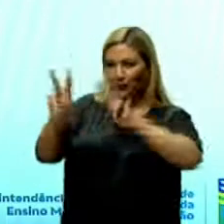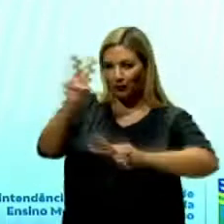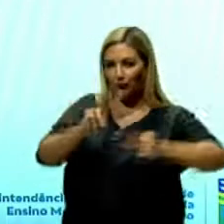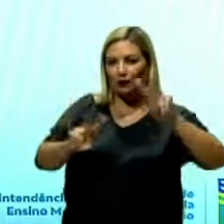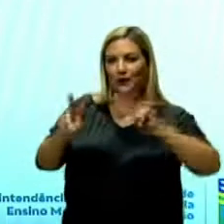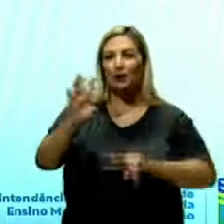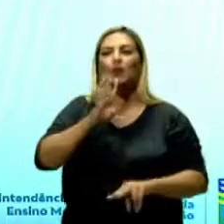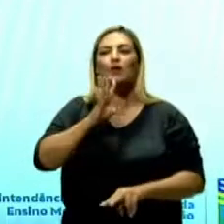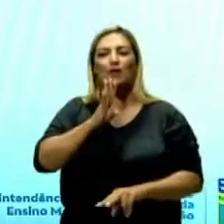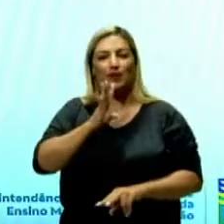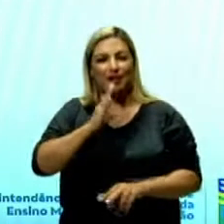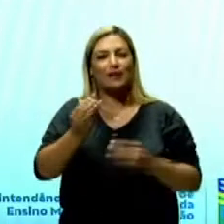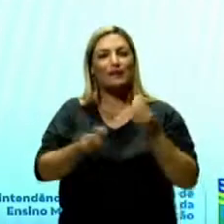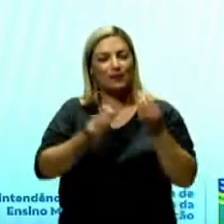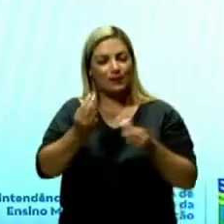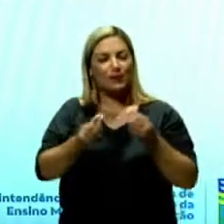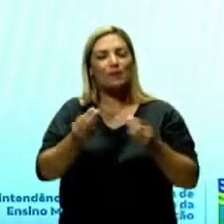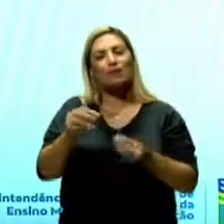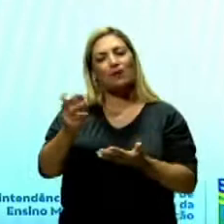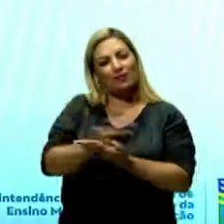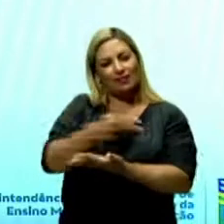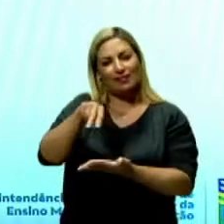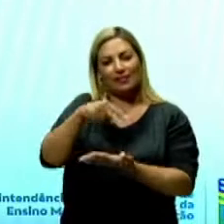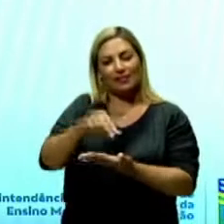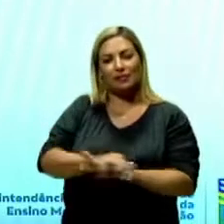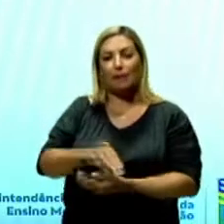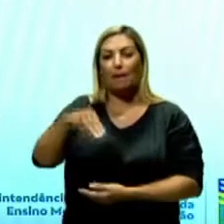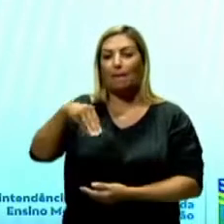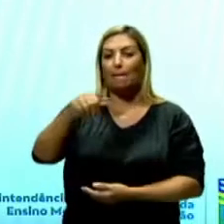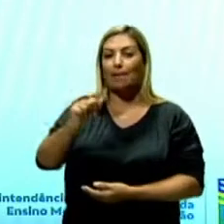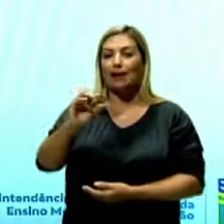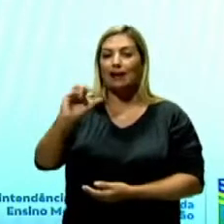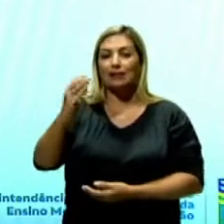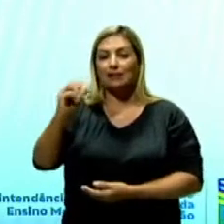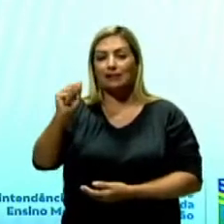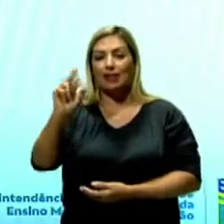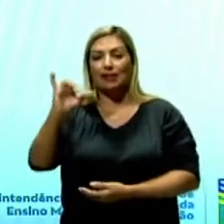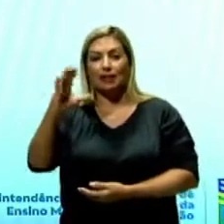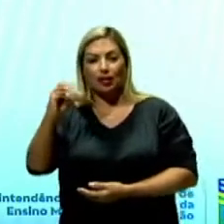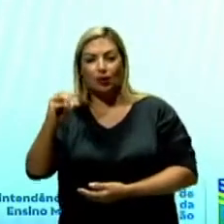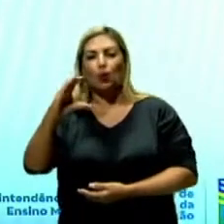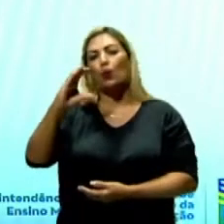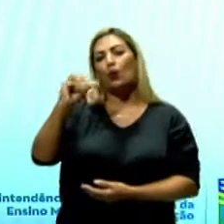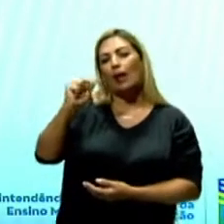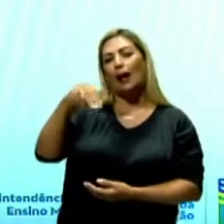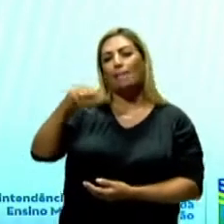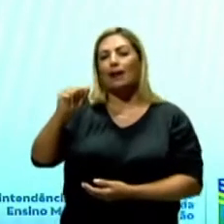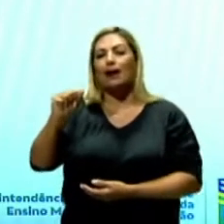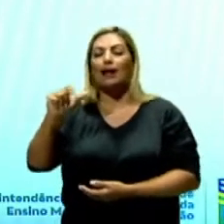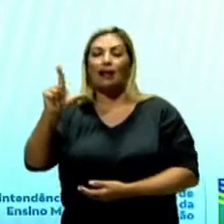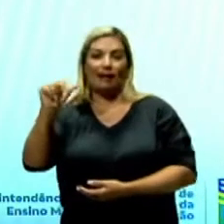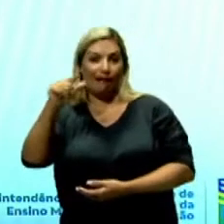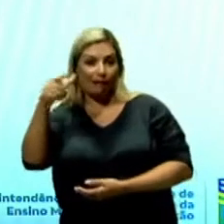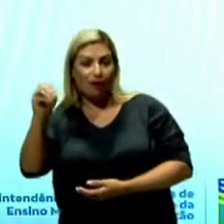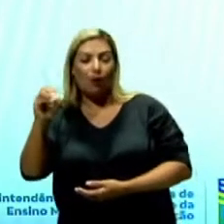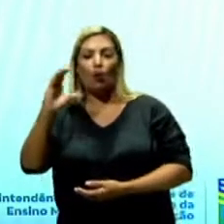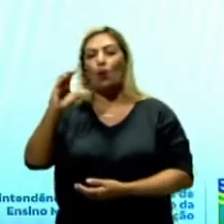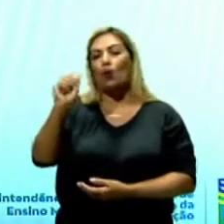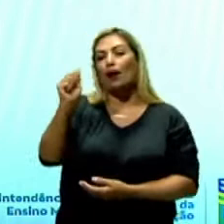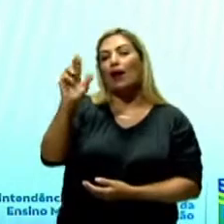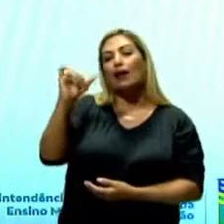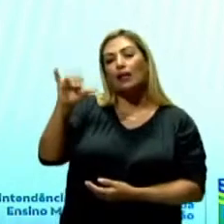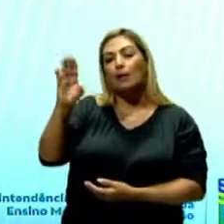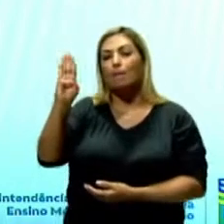vocês como essa dança funciona. O maçarico, o camaleão, o carimbó, a dança do siriá,